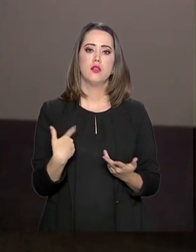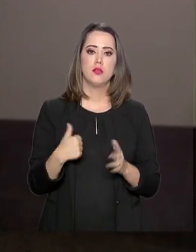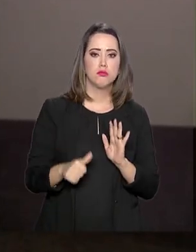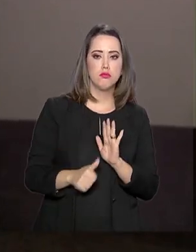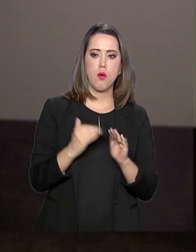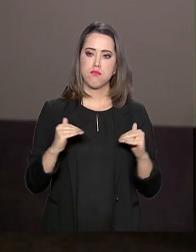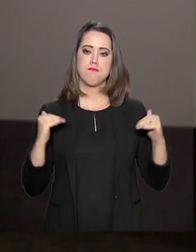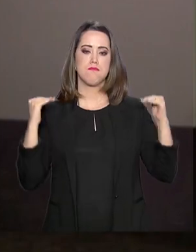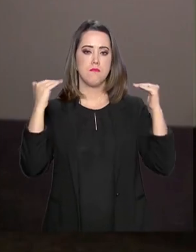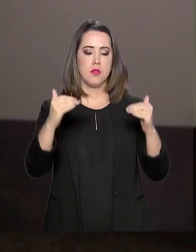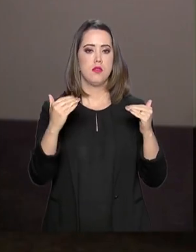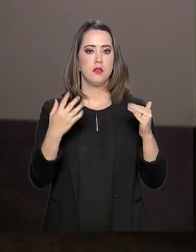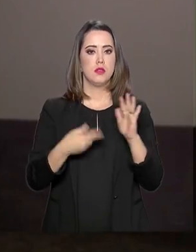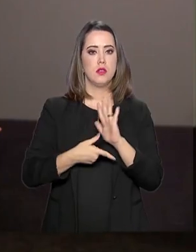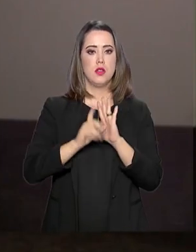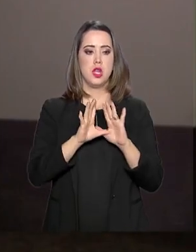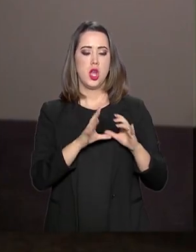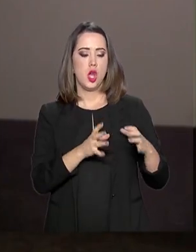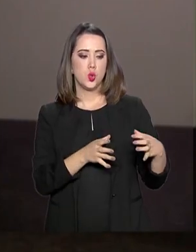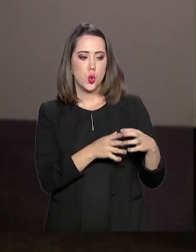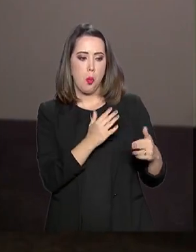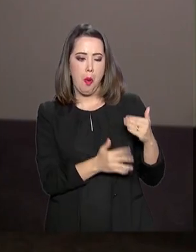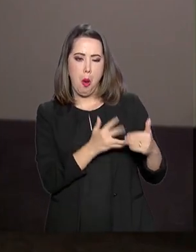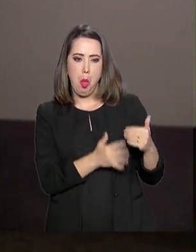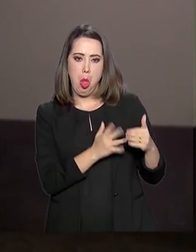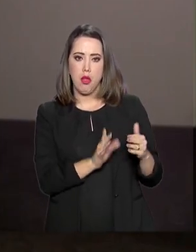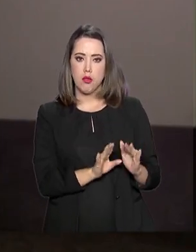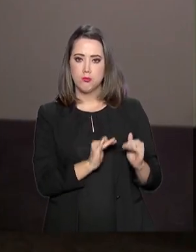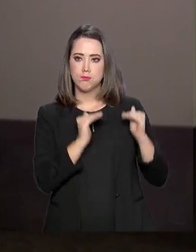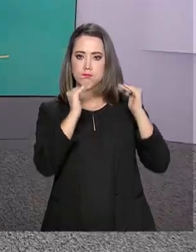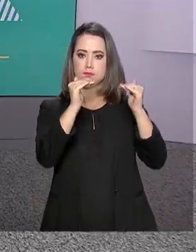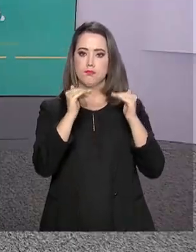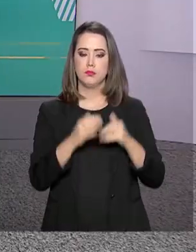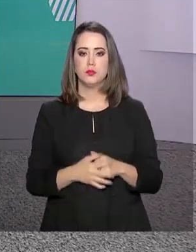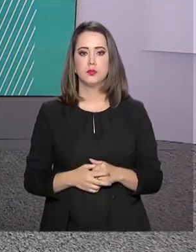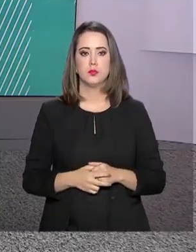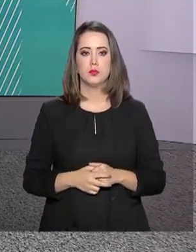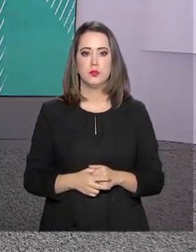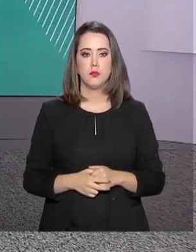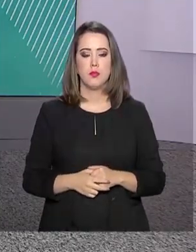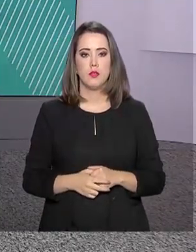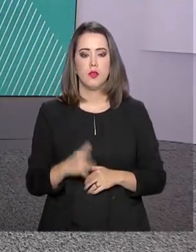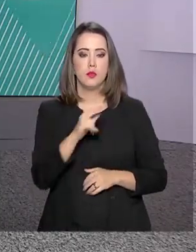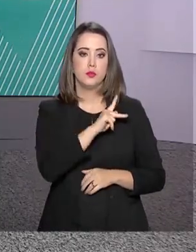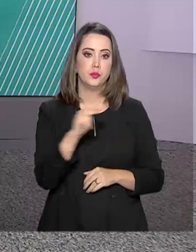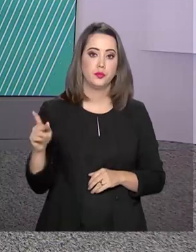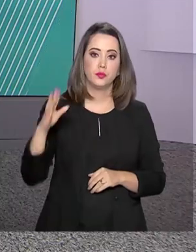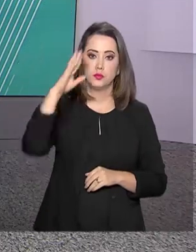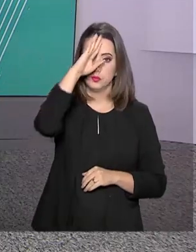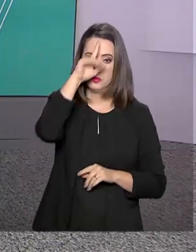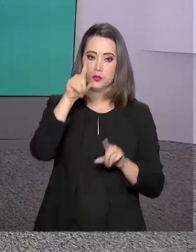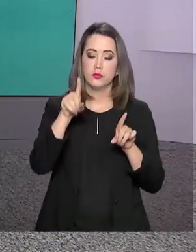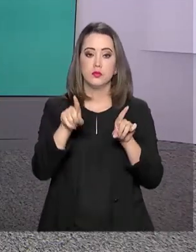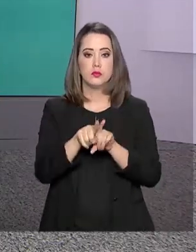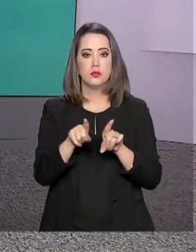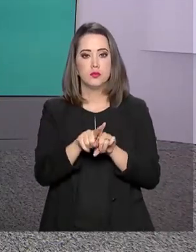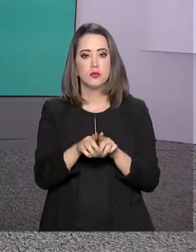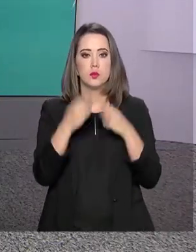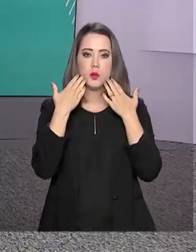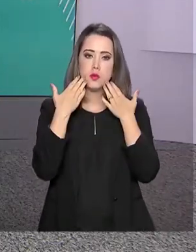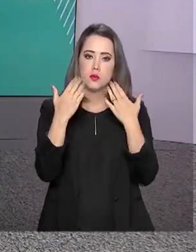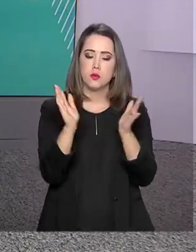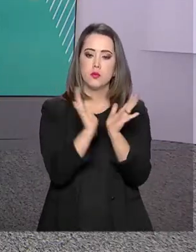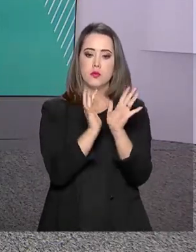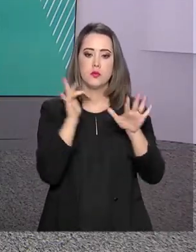primeira divisão, você saiu da turma da confusão e está indo para a primeira divisão. O presidente Jair Bolsonaro, Roberto, ele também